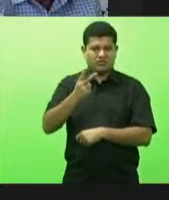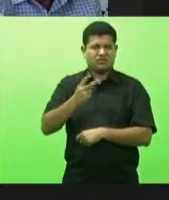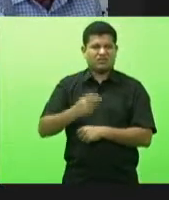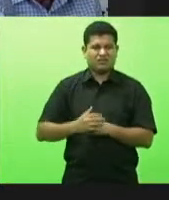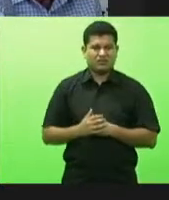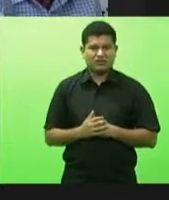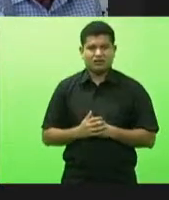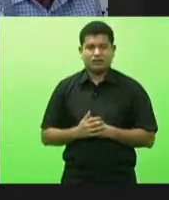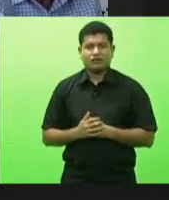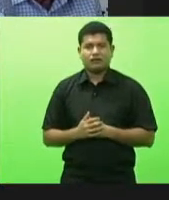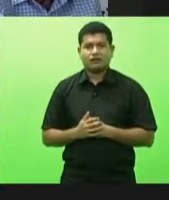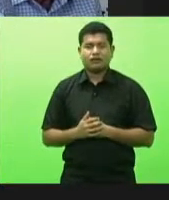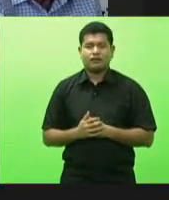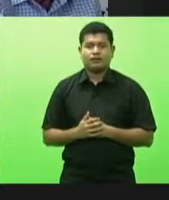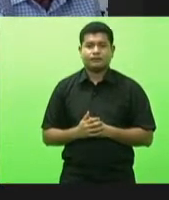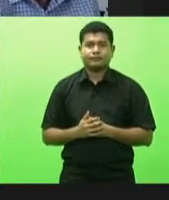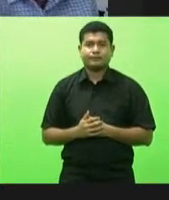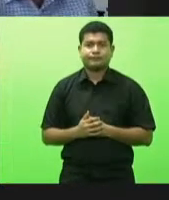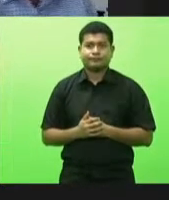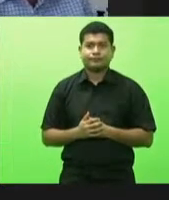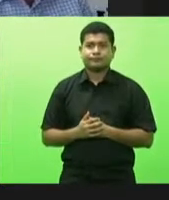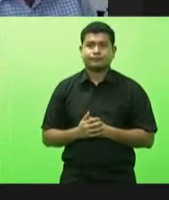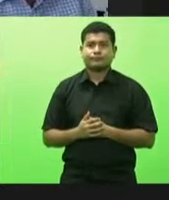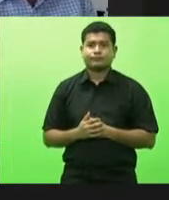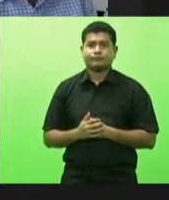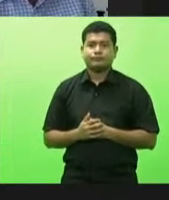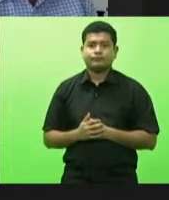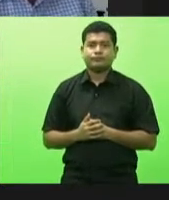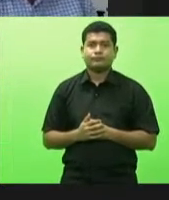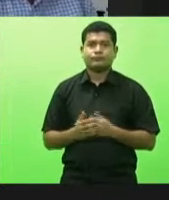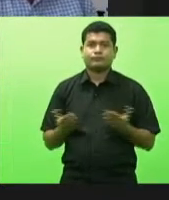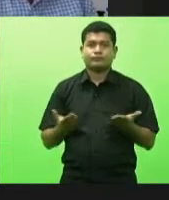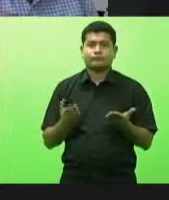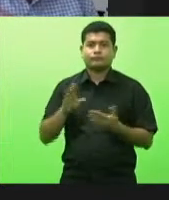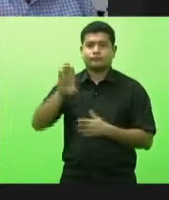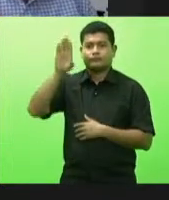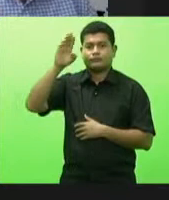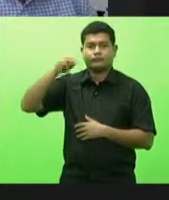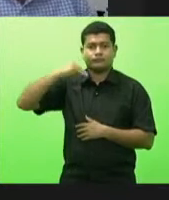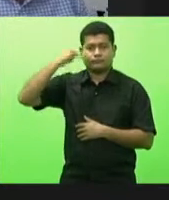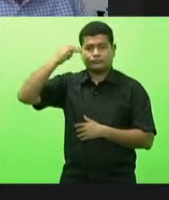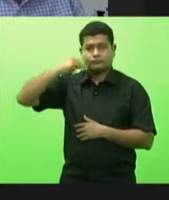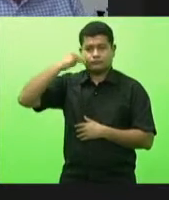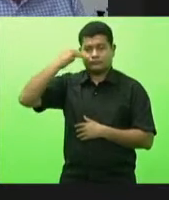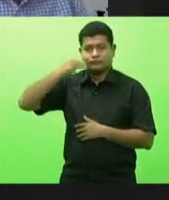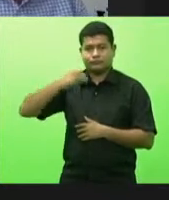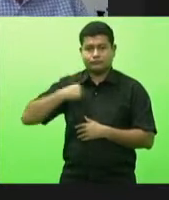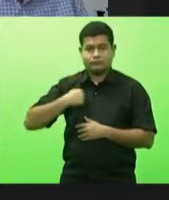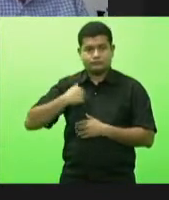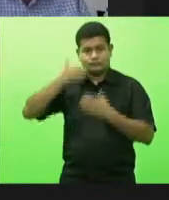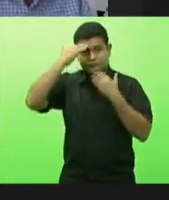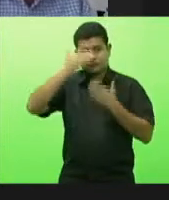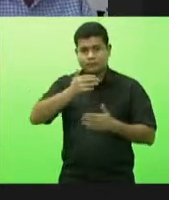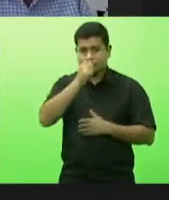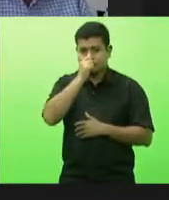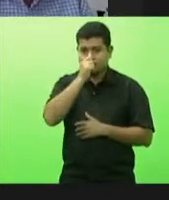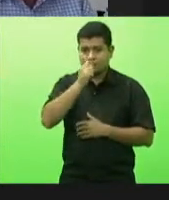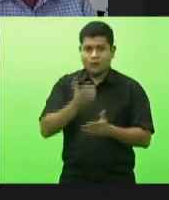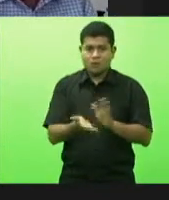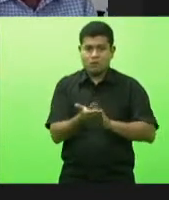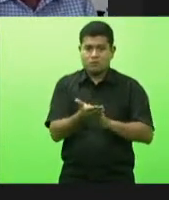nesse momento a palavra ao deputado Márcio Machado obrigado deputado João Amin parabéns pela convocação